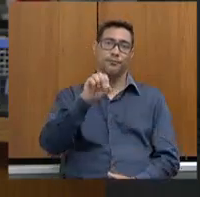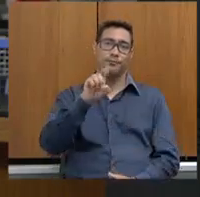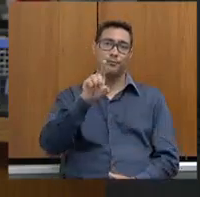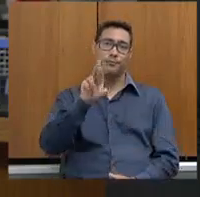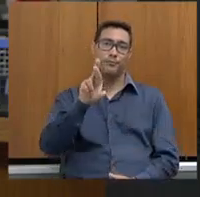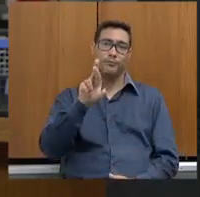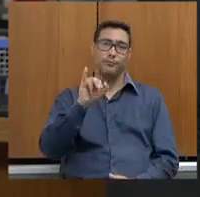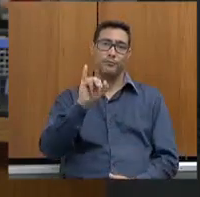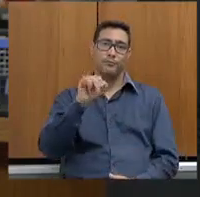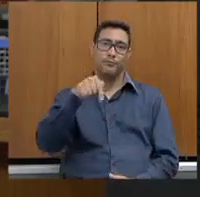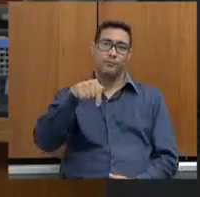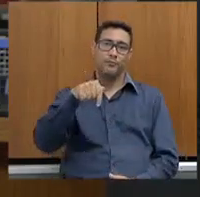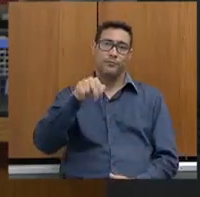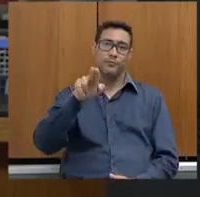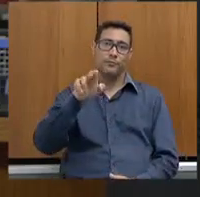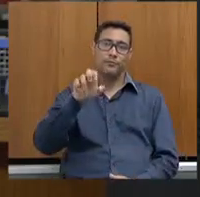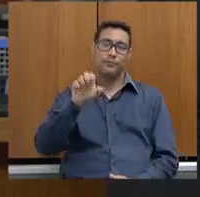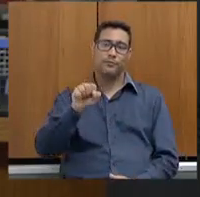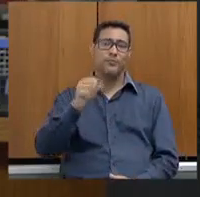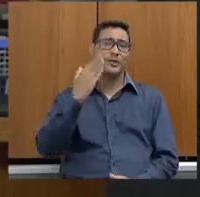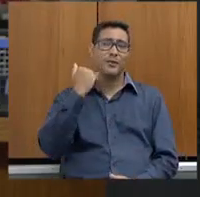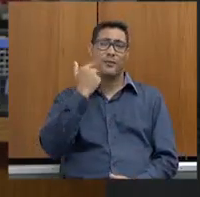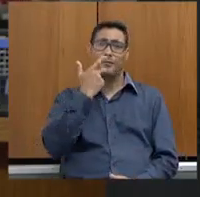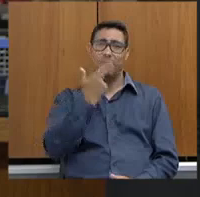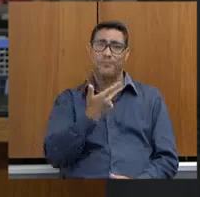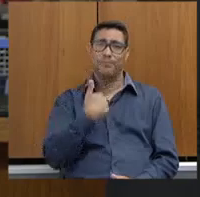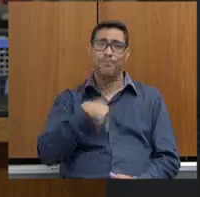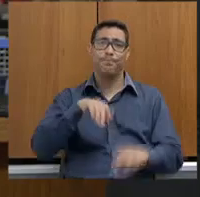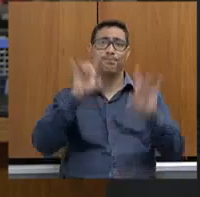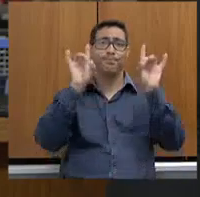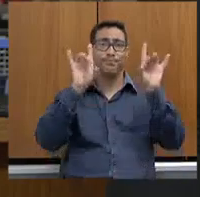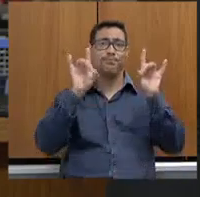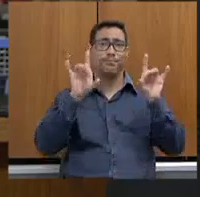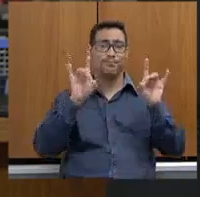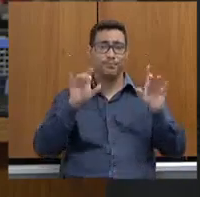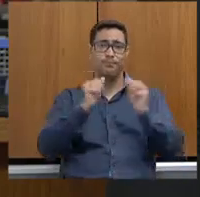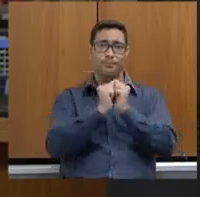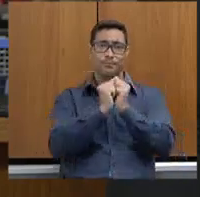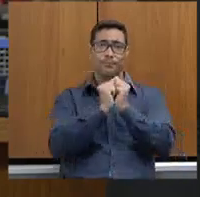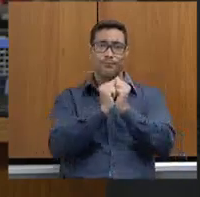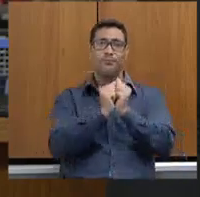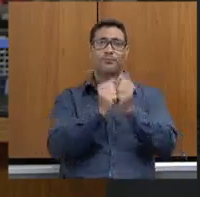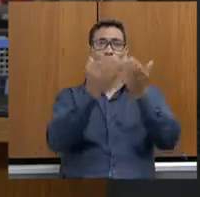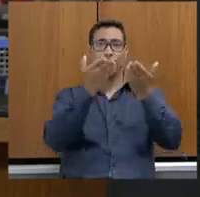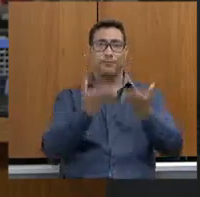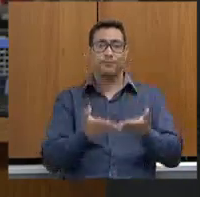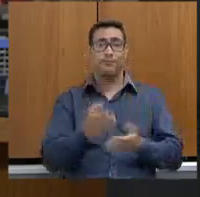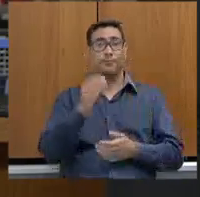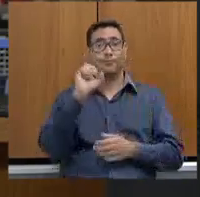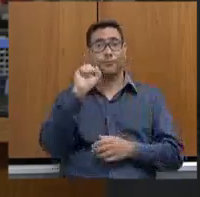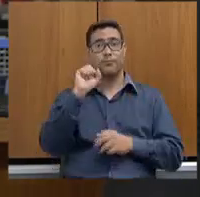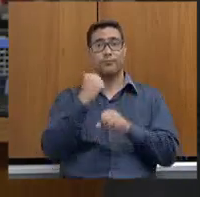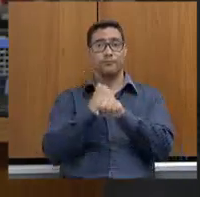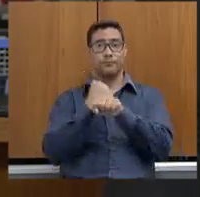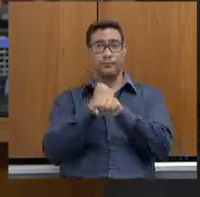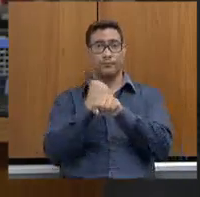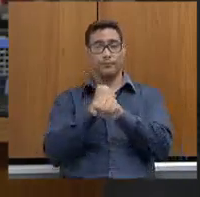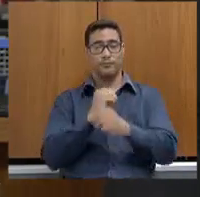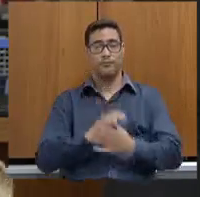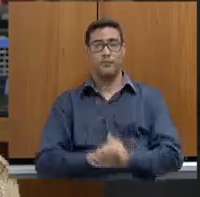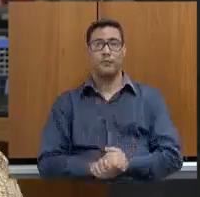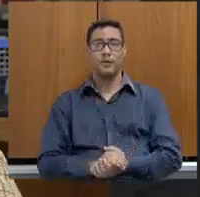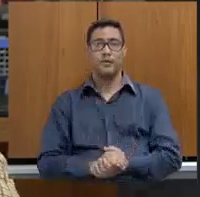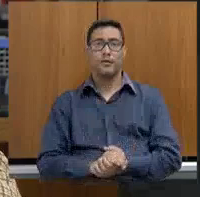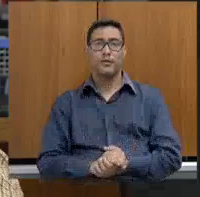Eu não sei dizer o quanto foi especial estar com você esses oito anos. Eu quero cumprimentar aqui toda